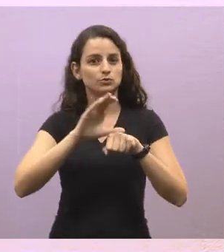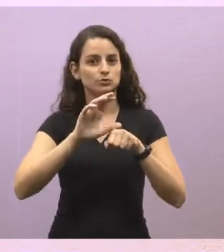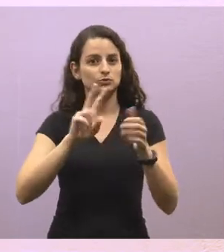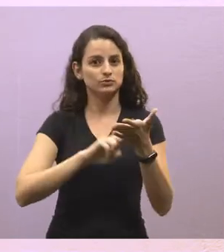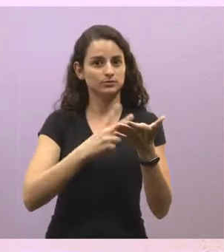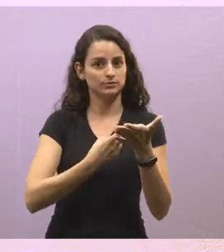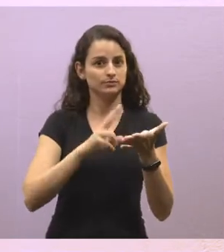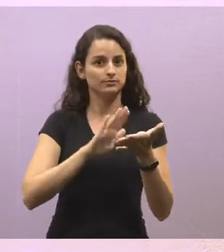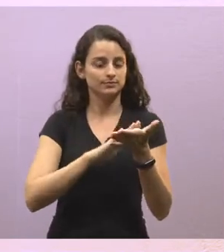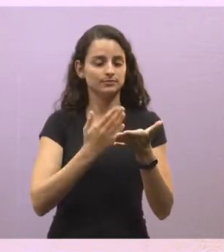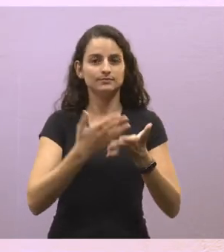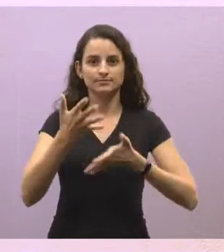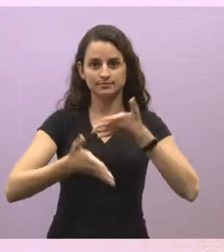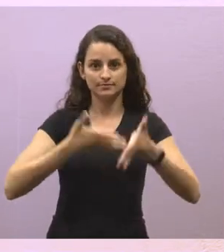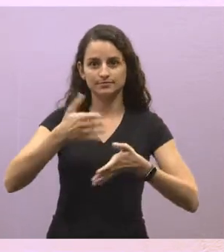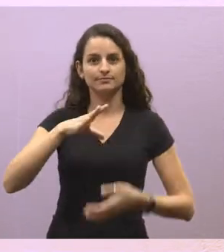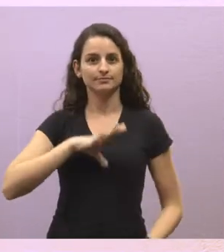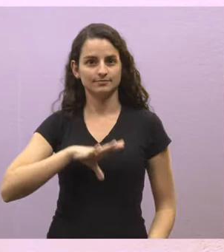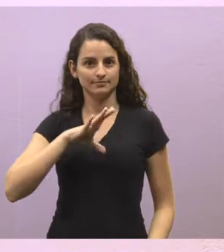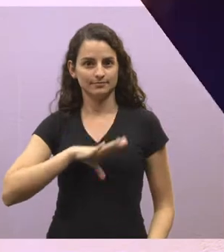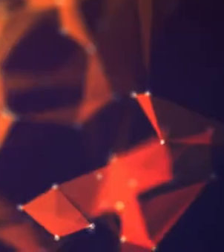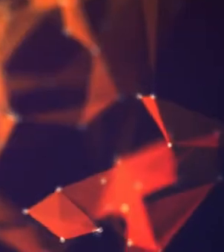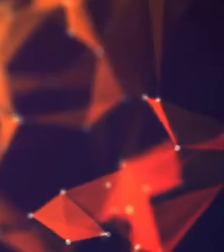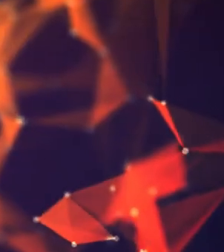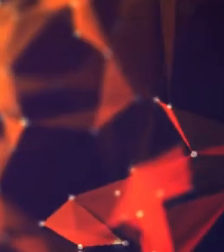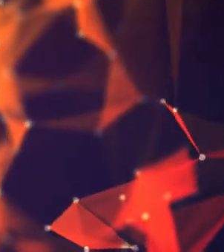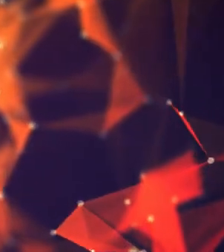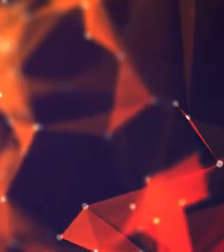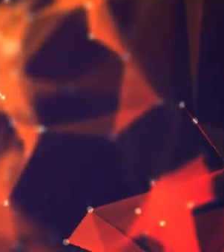de Tradução e Interpretação em Libras, Língua Portuguesa.